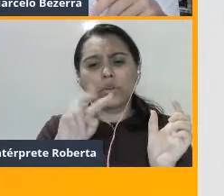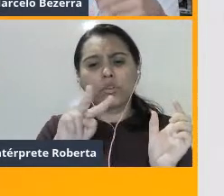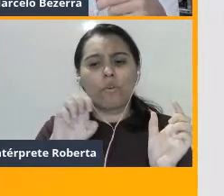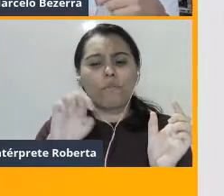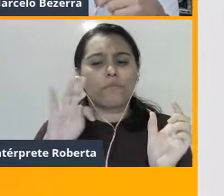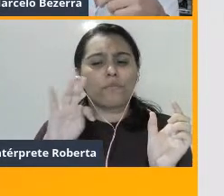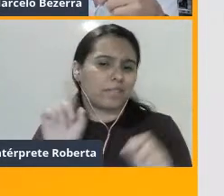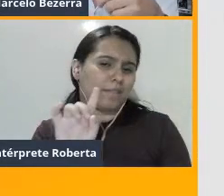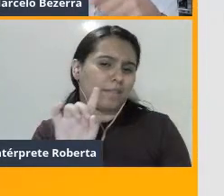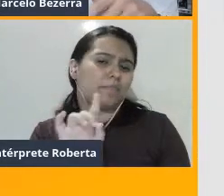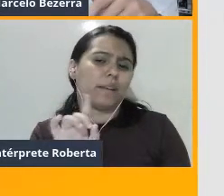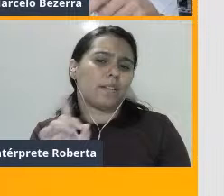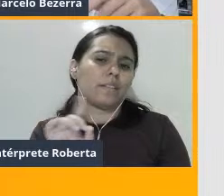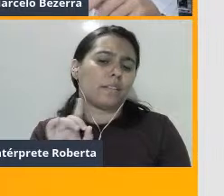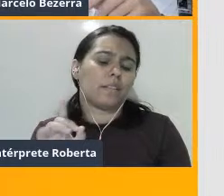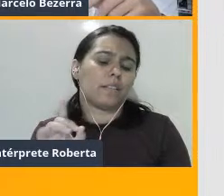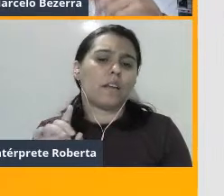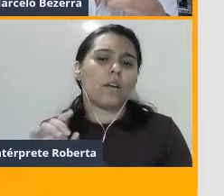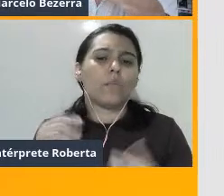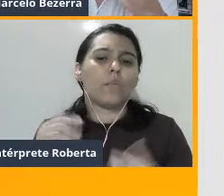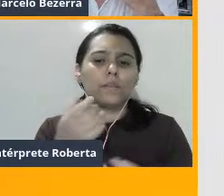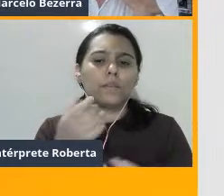criança em 1978,